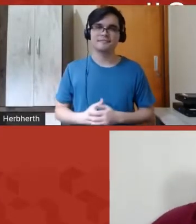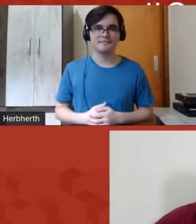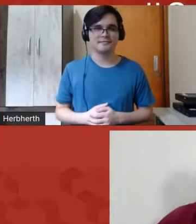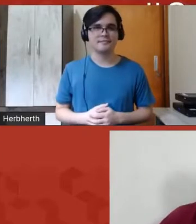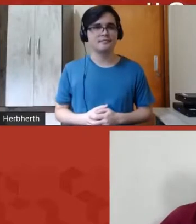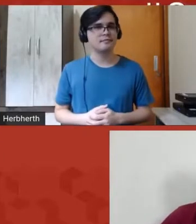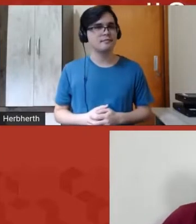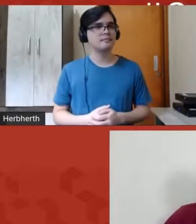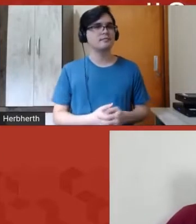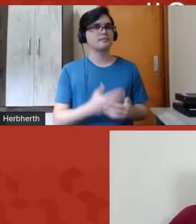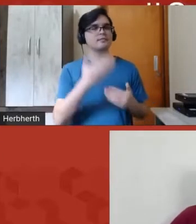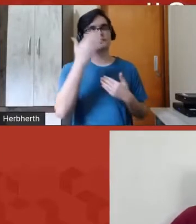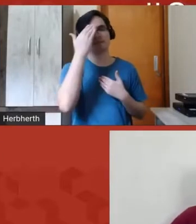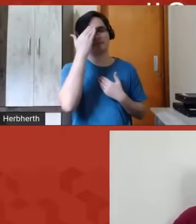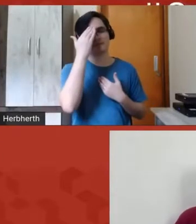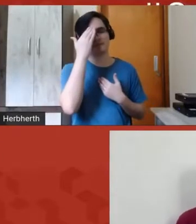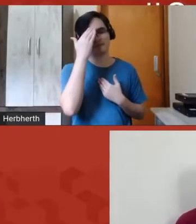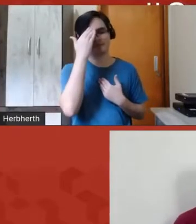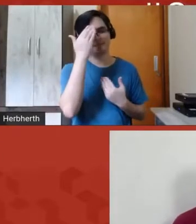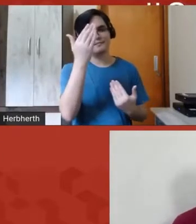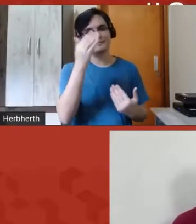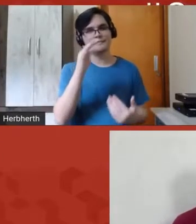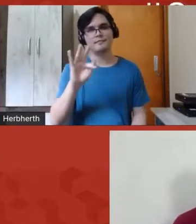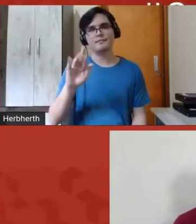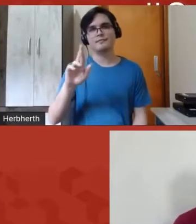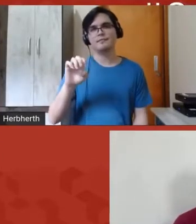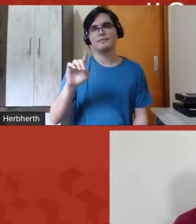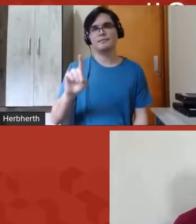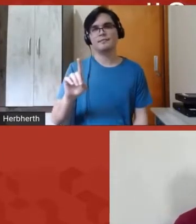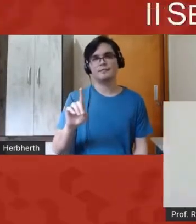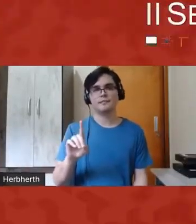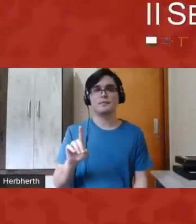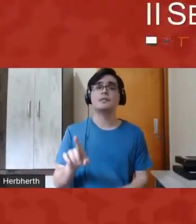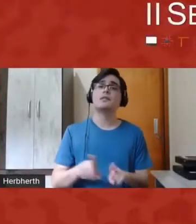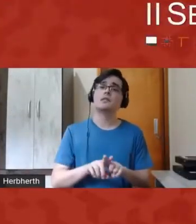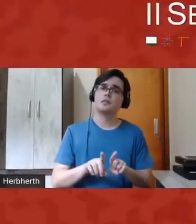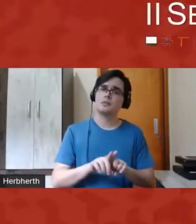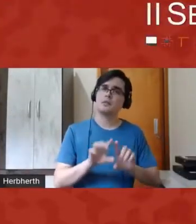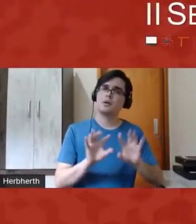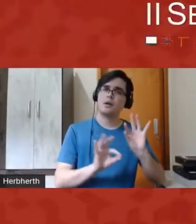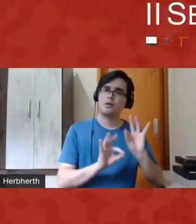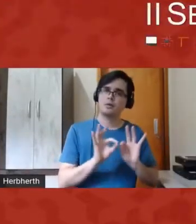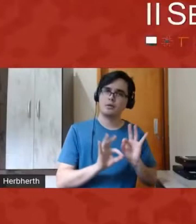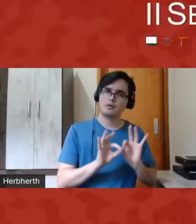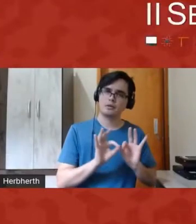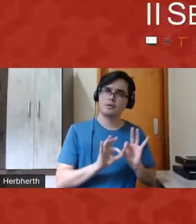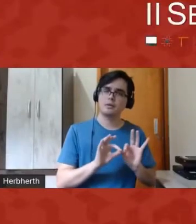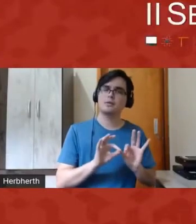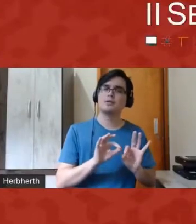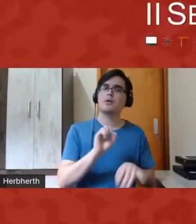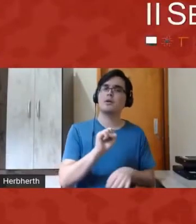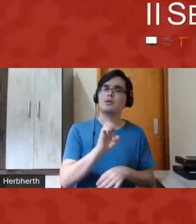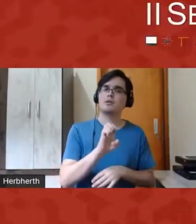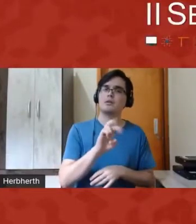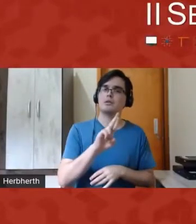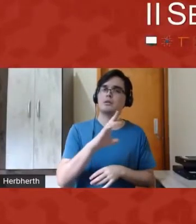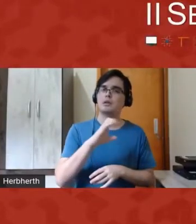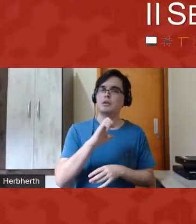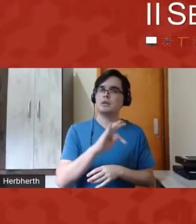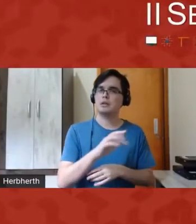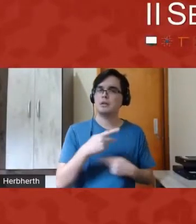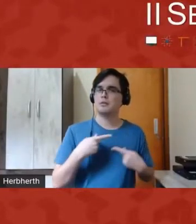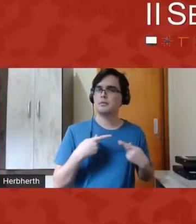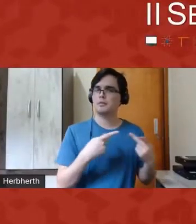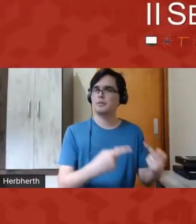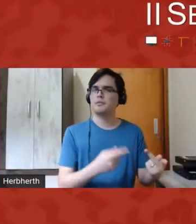Muito obrigado, Fred, muito obrigado aos organizadores do CERCET, por esse convite, por essa